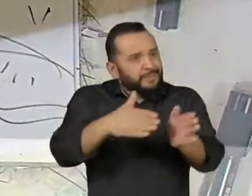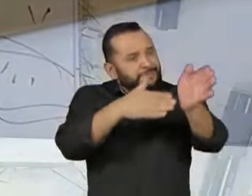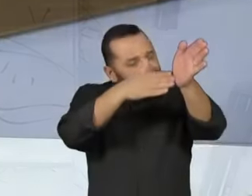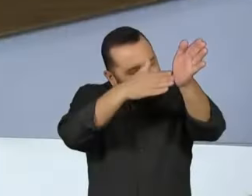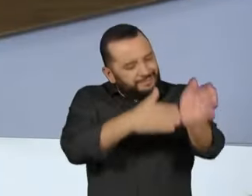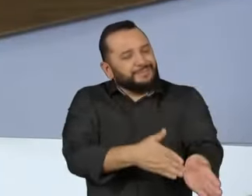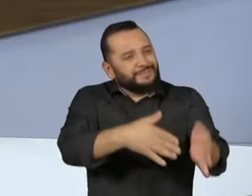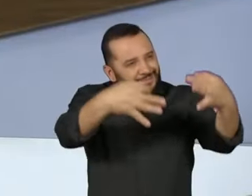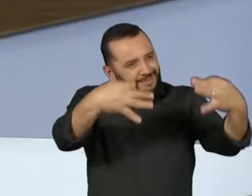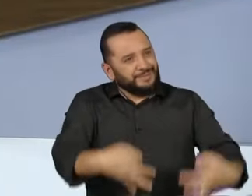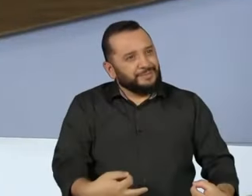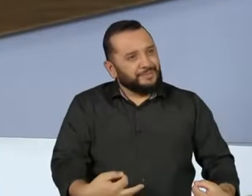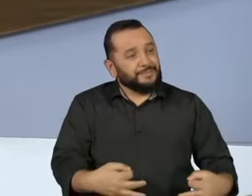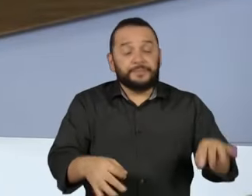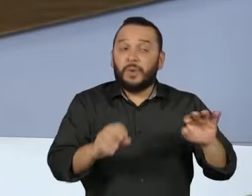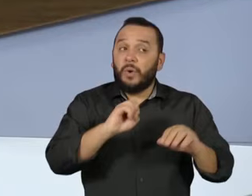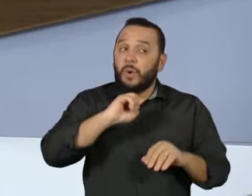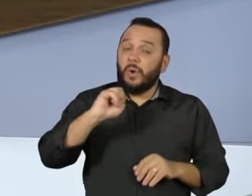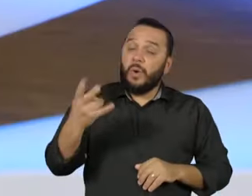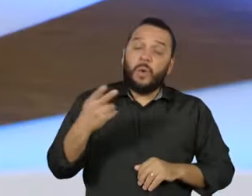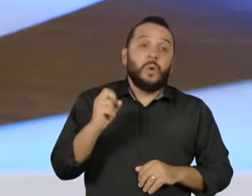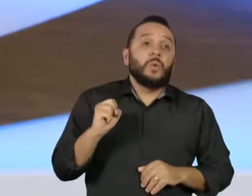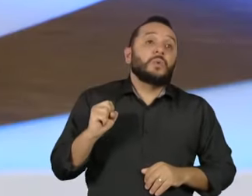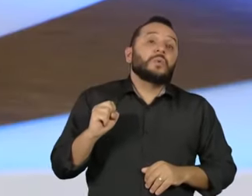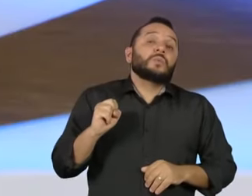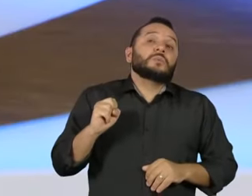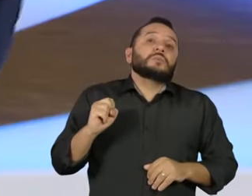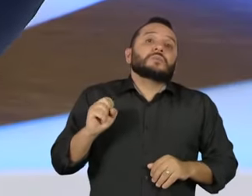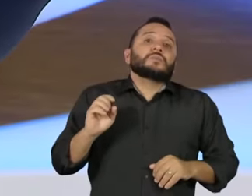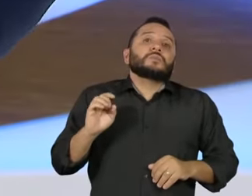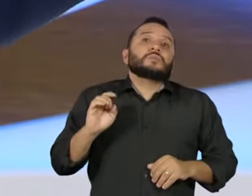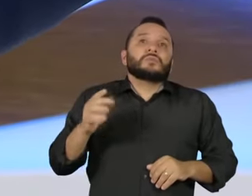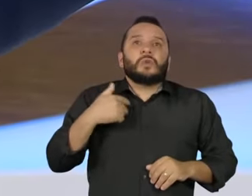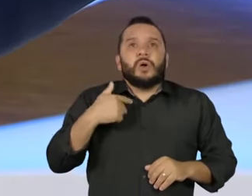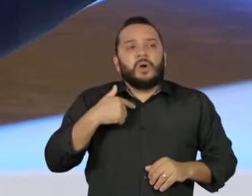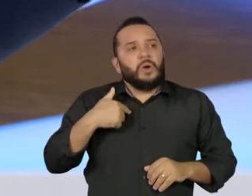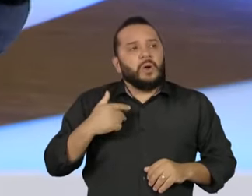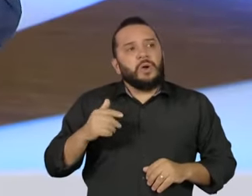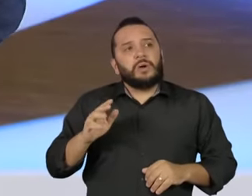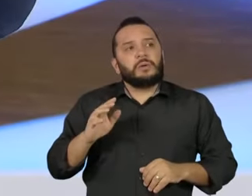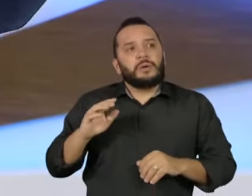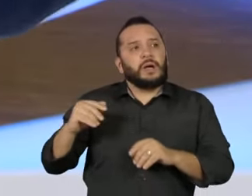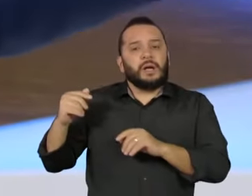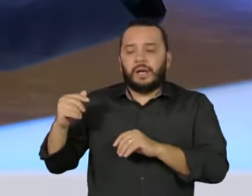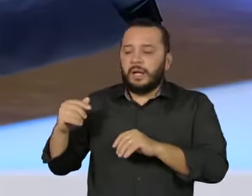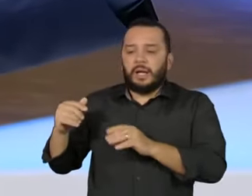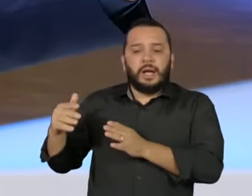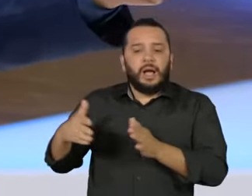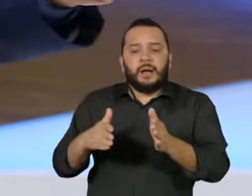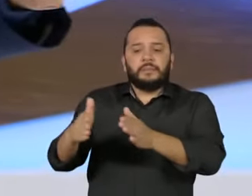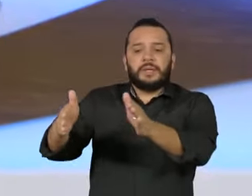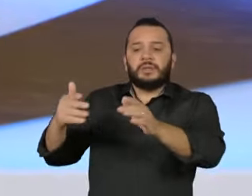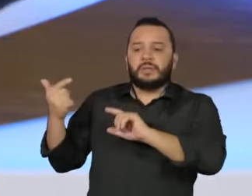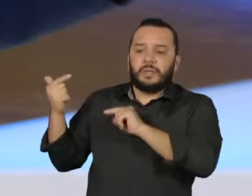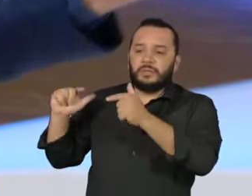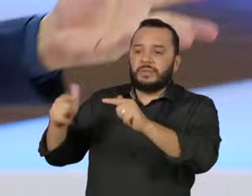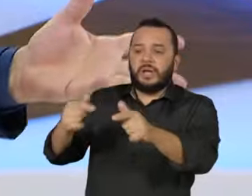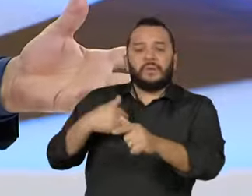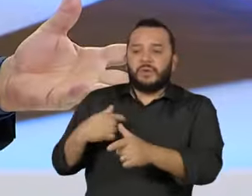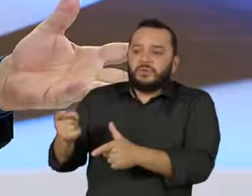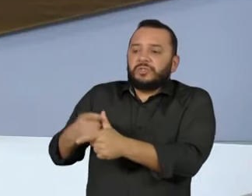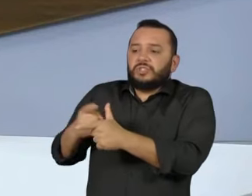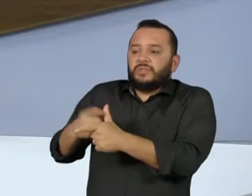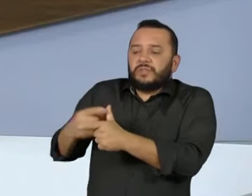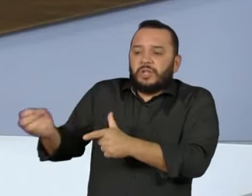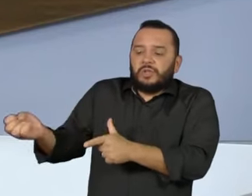Ou fazer, sabe, simplesmente pelo caminho tradicional. Eu vou arranjar uma despesa nova e depois eu vou arranjar um